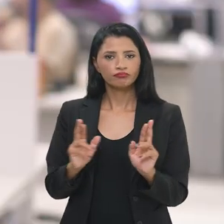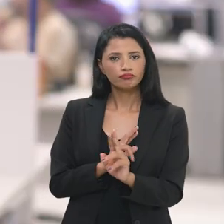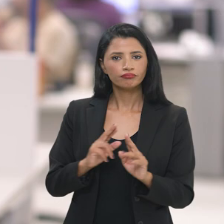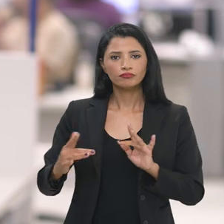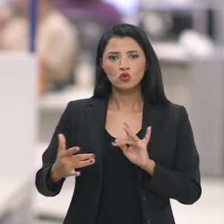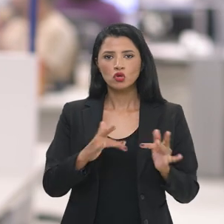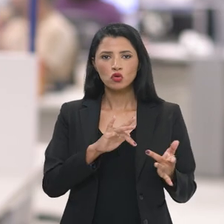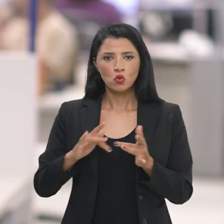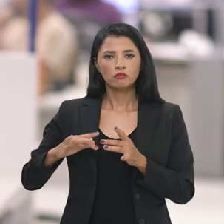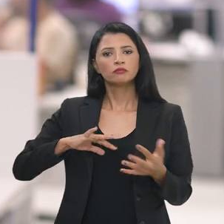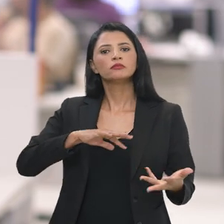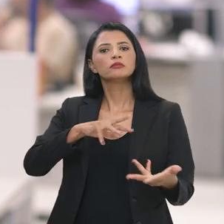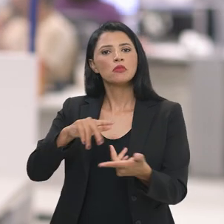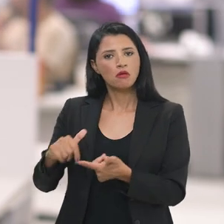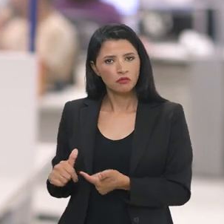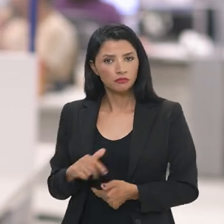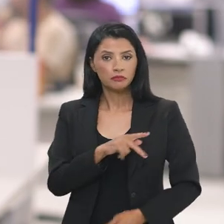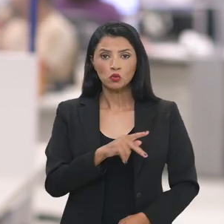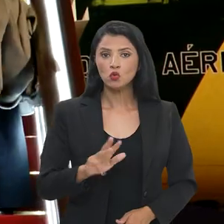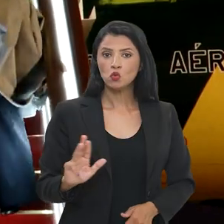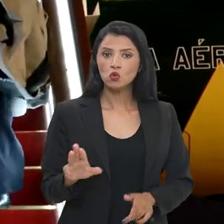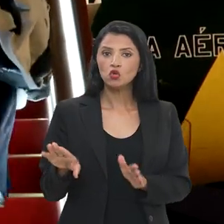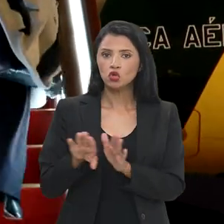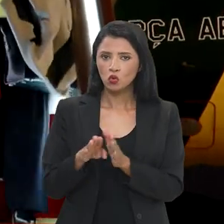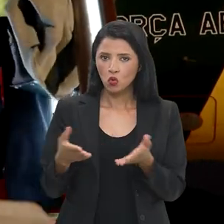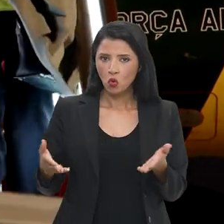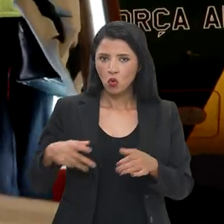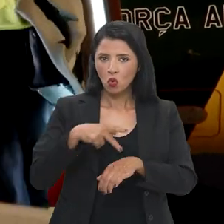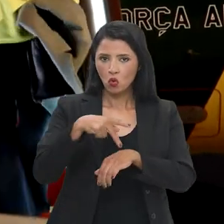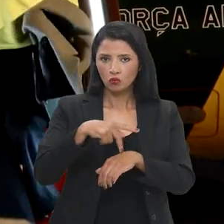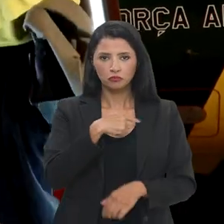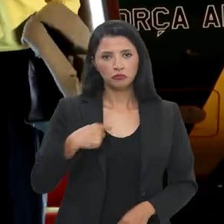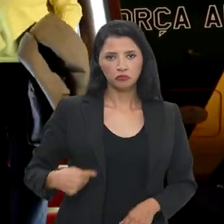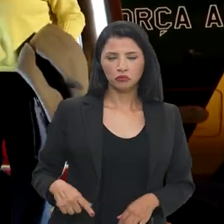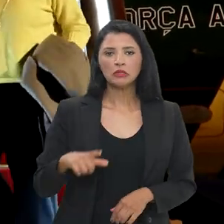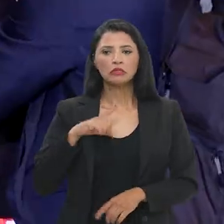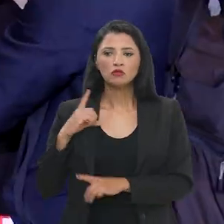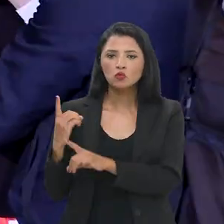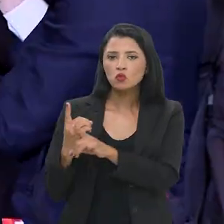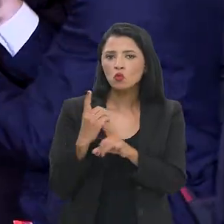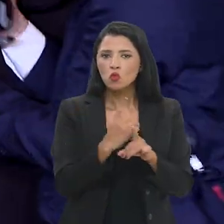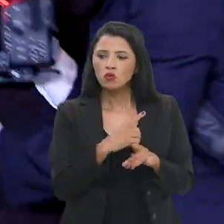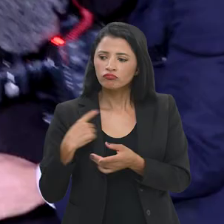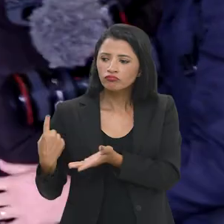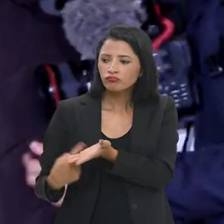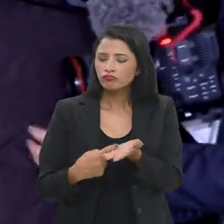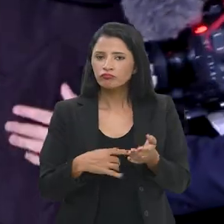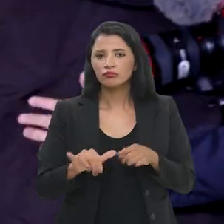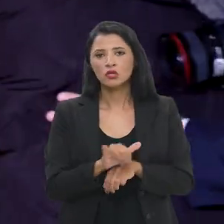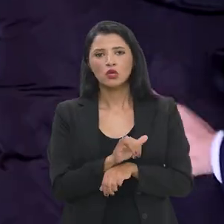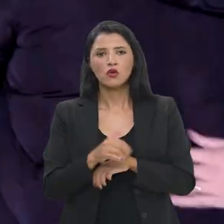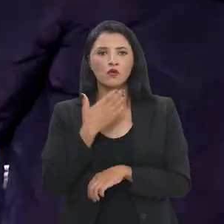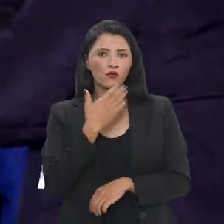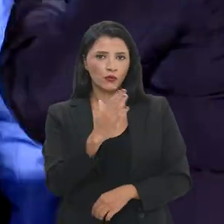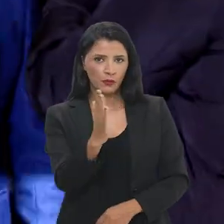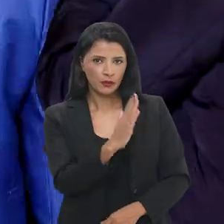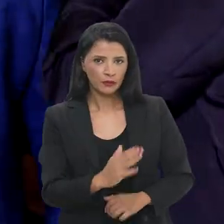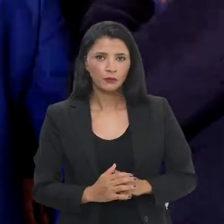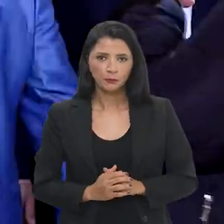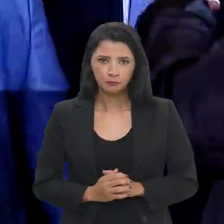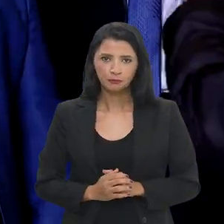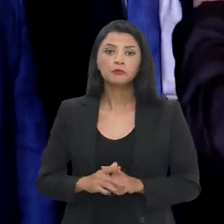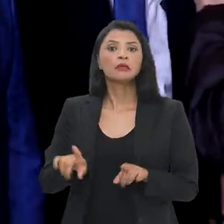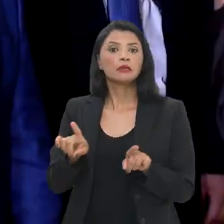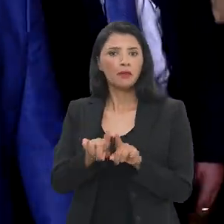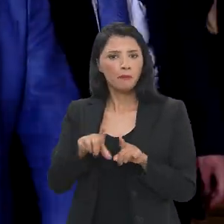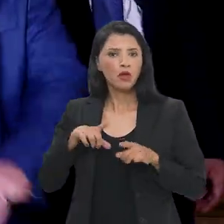Olá, relações internacionais. O presidente Lula chegou hoje à China, onde terá uma série de encontros e fechará acordos estratégicos